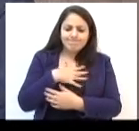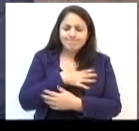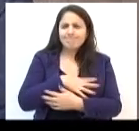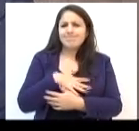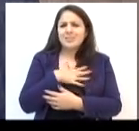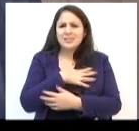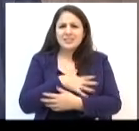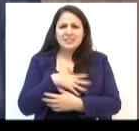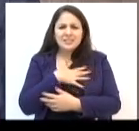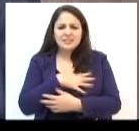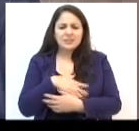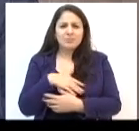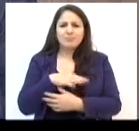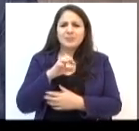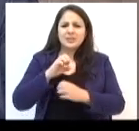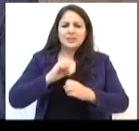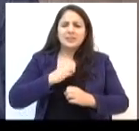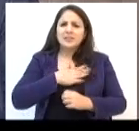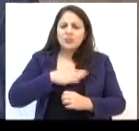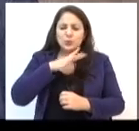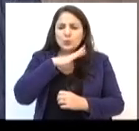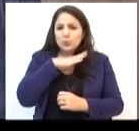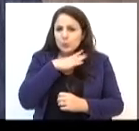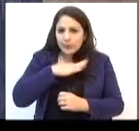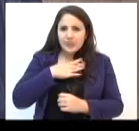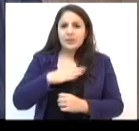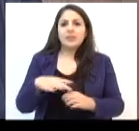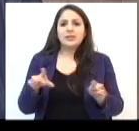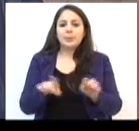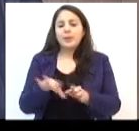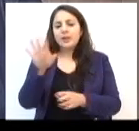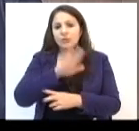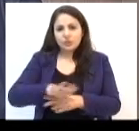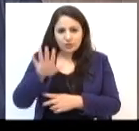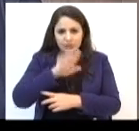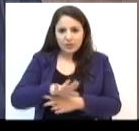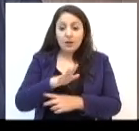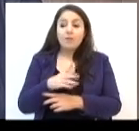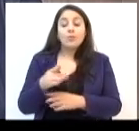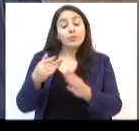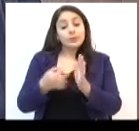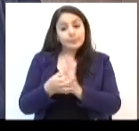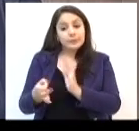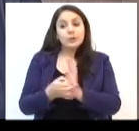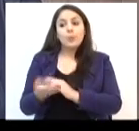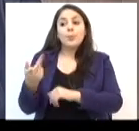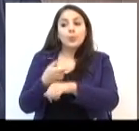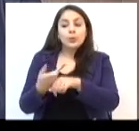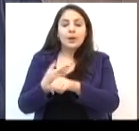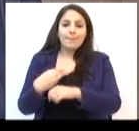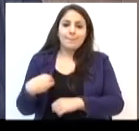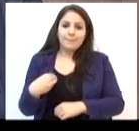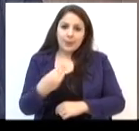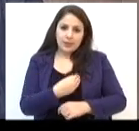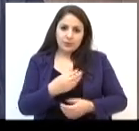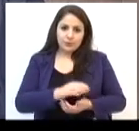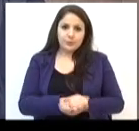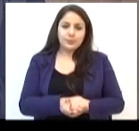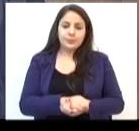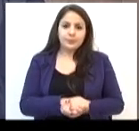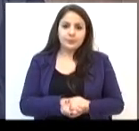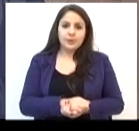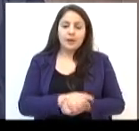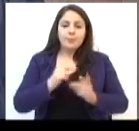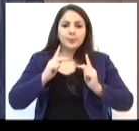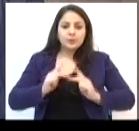aquela sensação materna e paterna de que alguma coisa não está bem, em geral, indicam a procura de cuidados médicos. Bom,